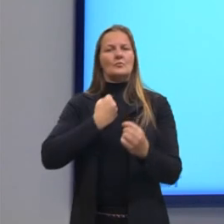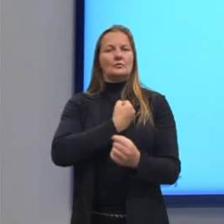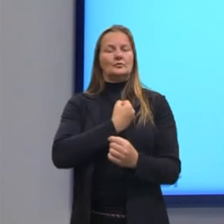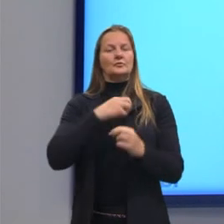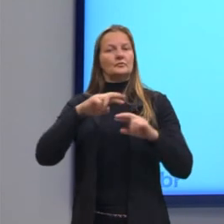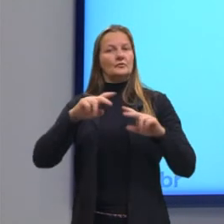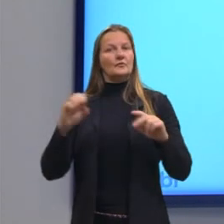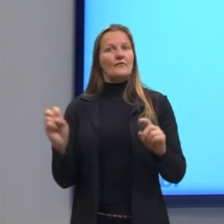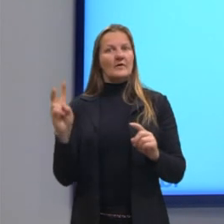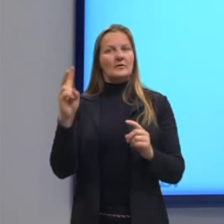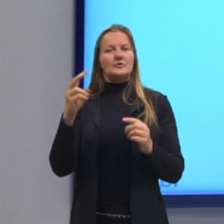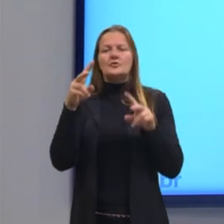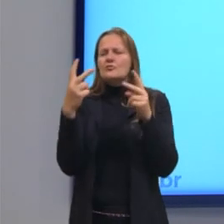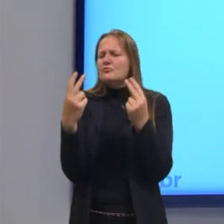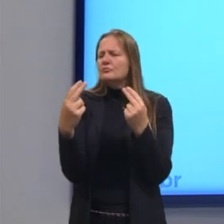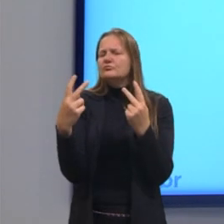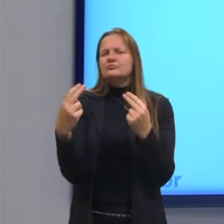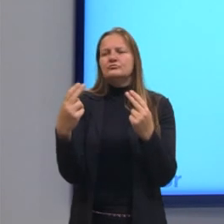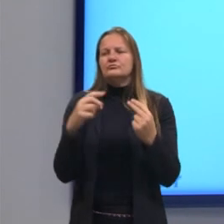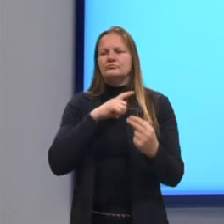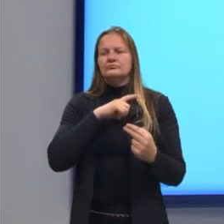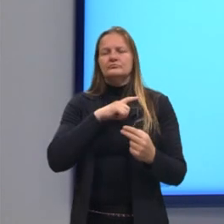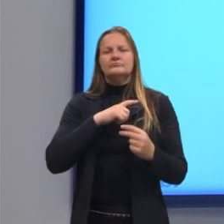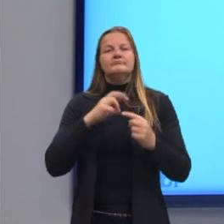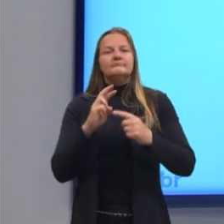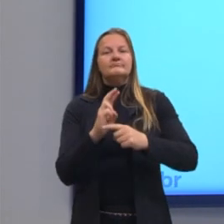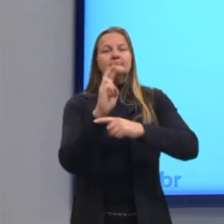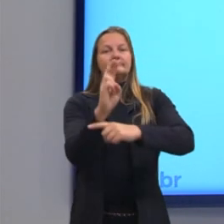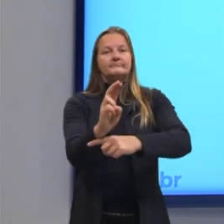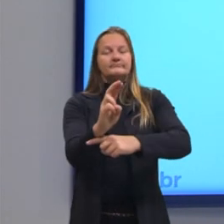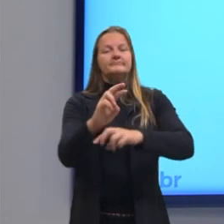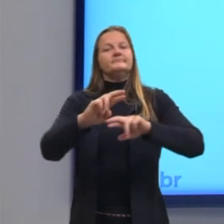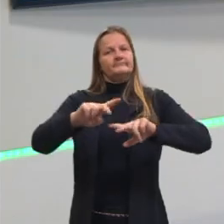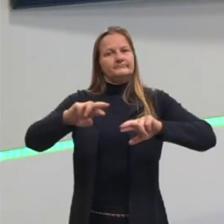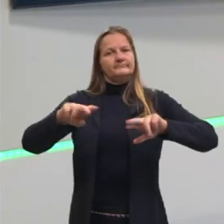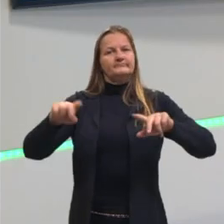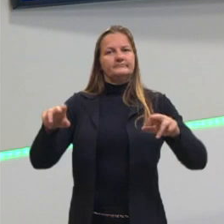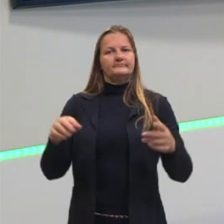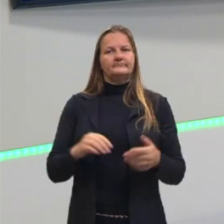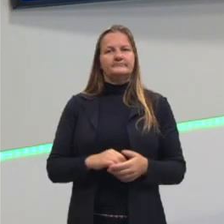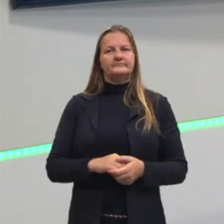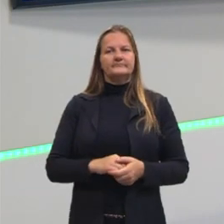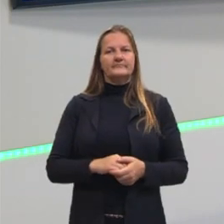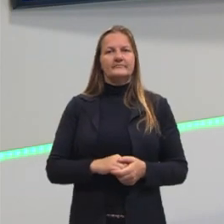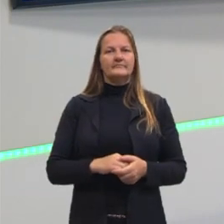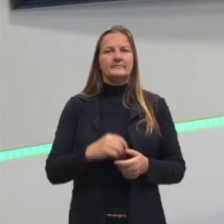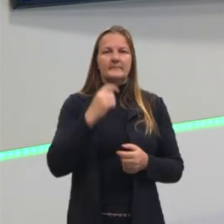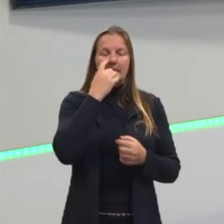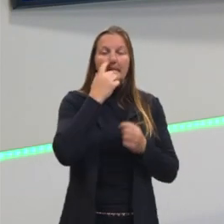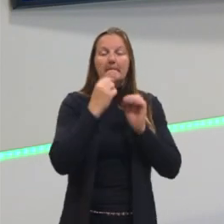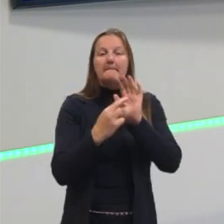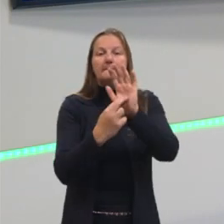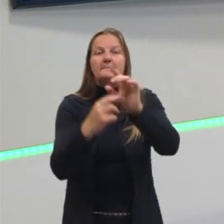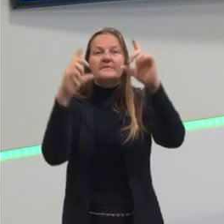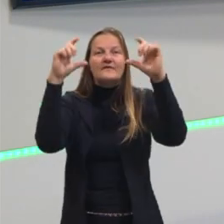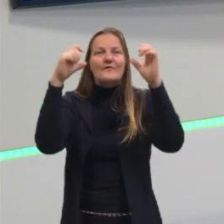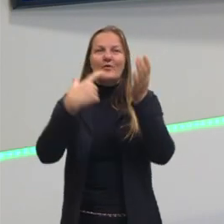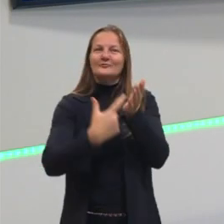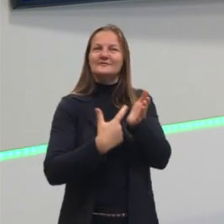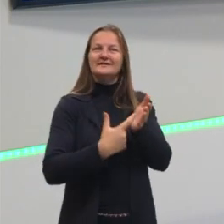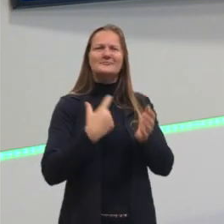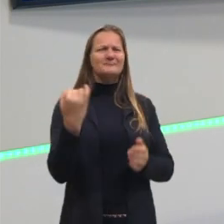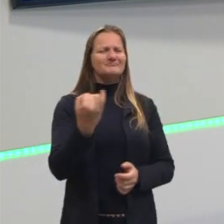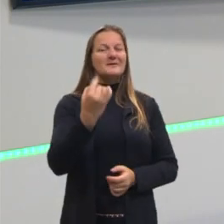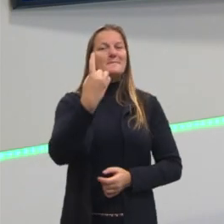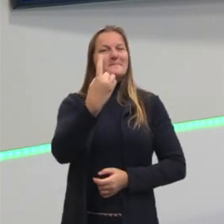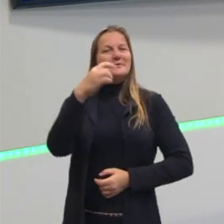com valores iguais, contudo, possuem representações diferentes. Então, aqui eu trago a imagem desse livro também, ele é lá